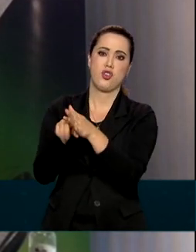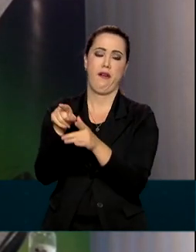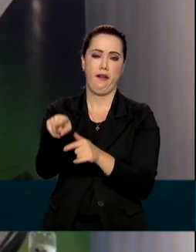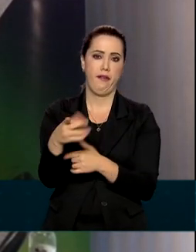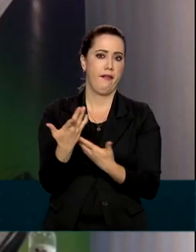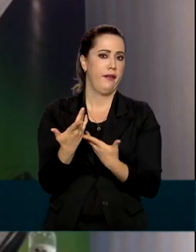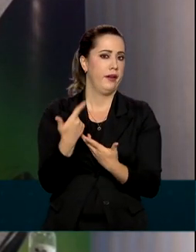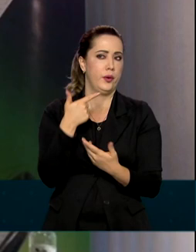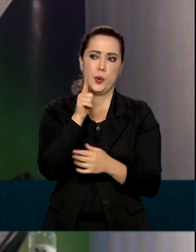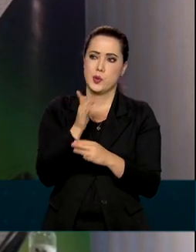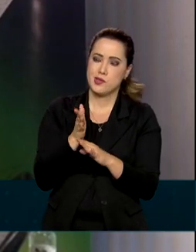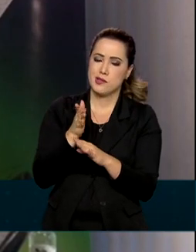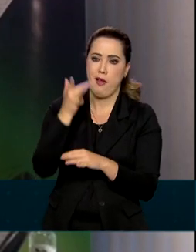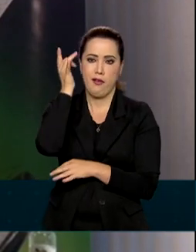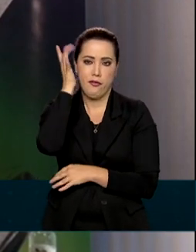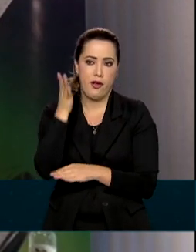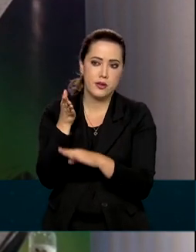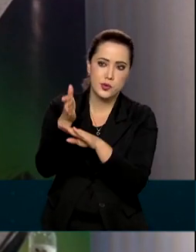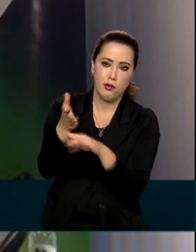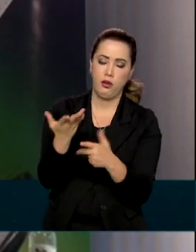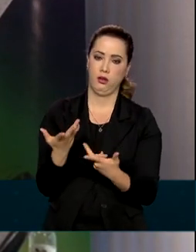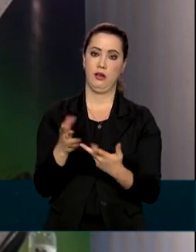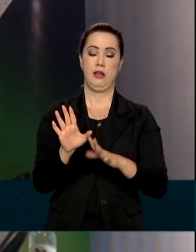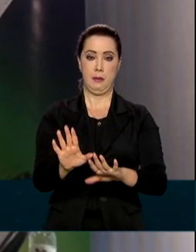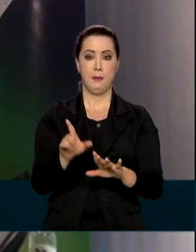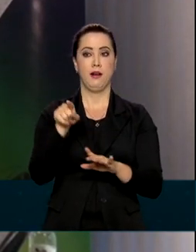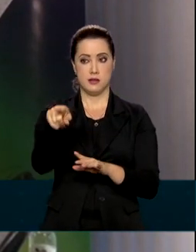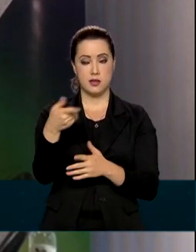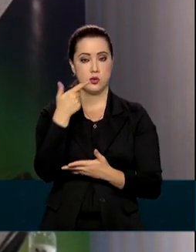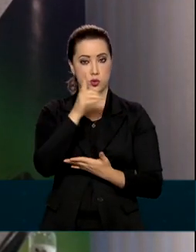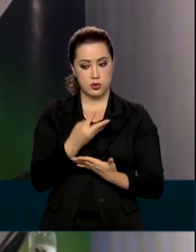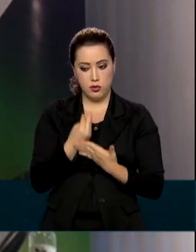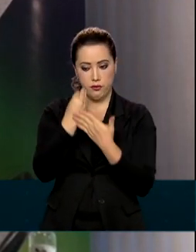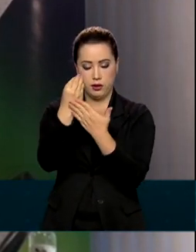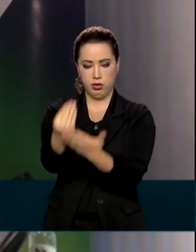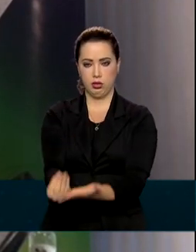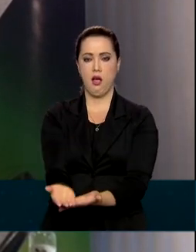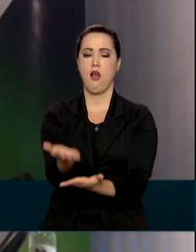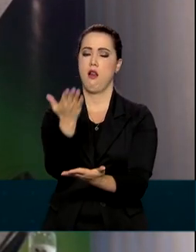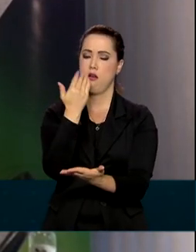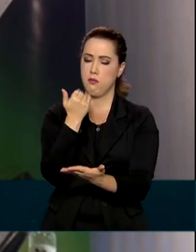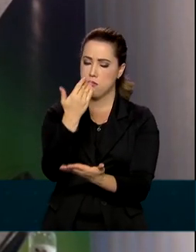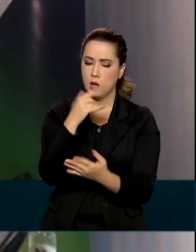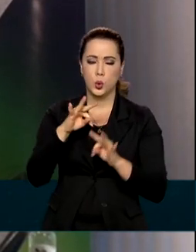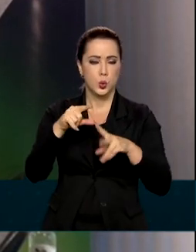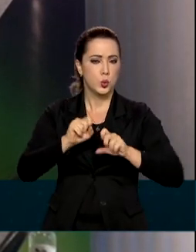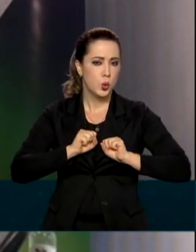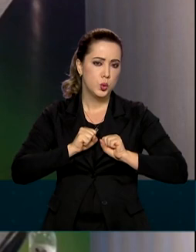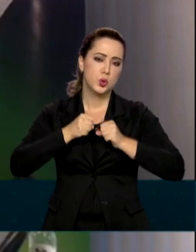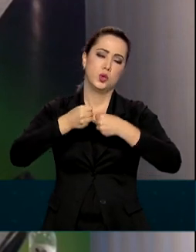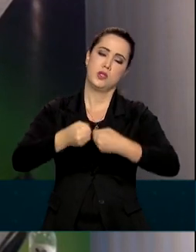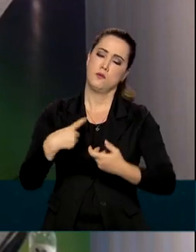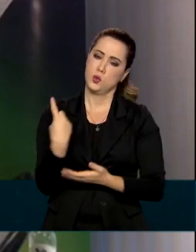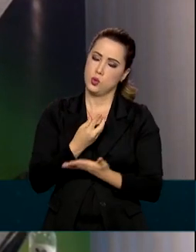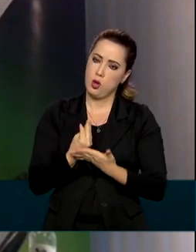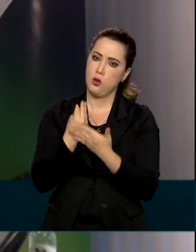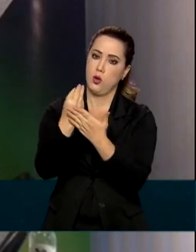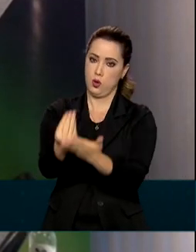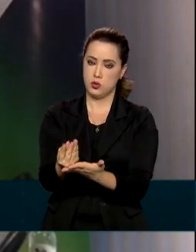inacessíveis, mas que foram, com todo o esforço, com todo o sacrifício,